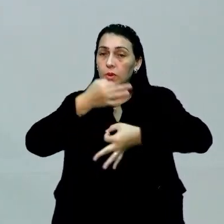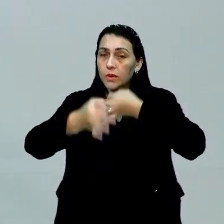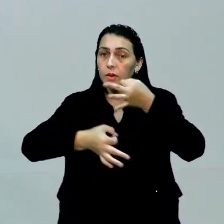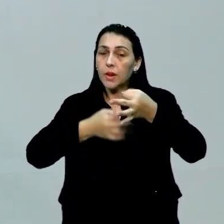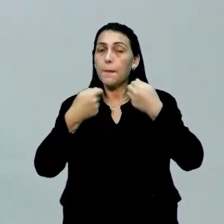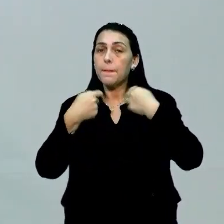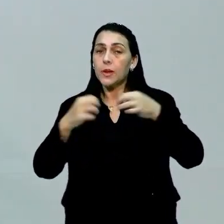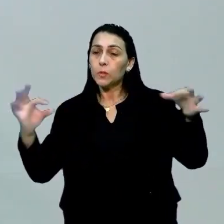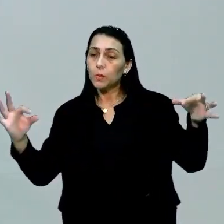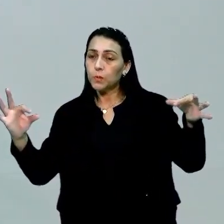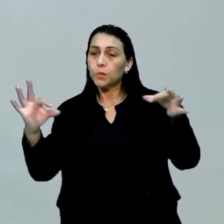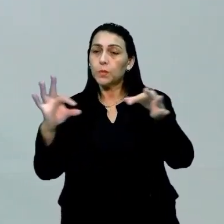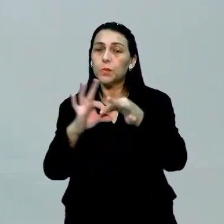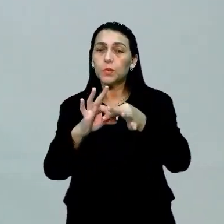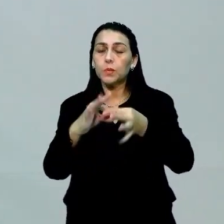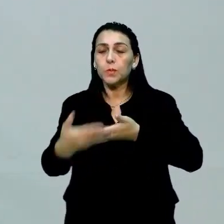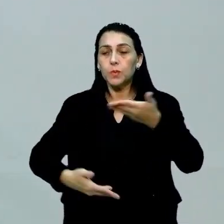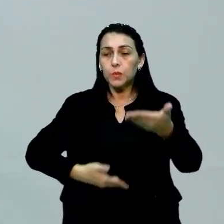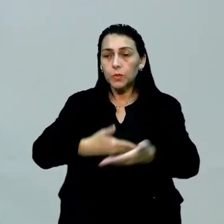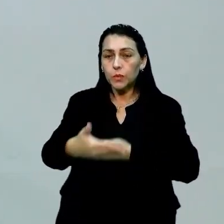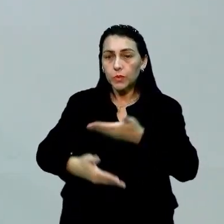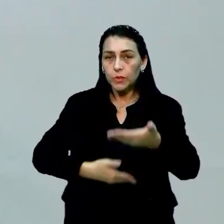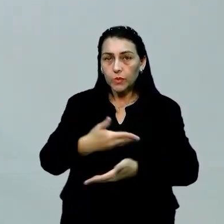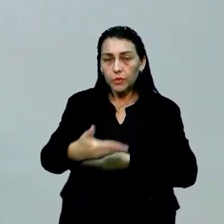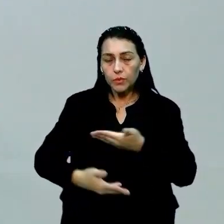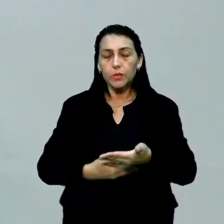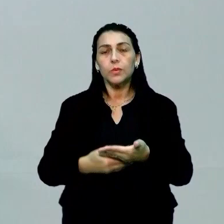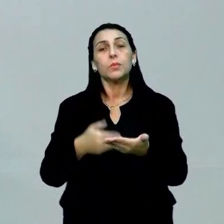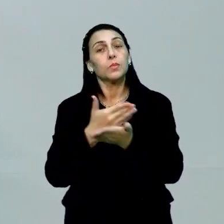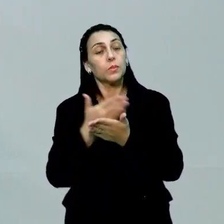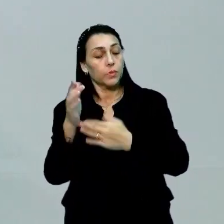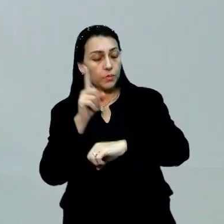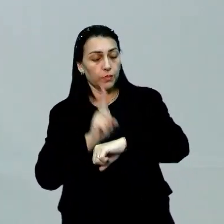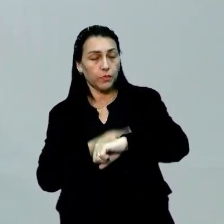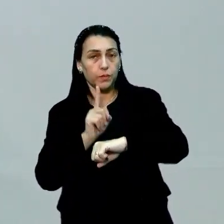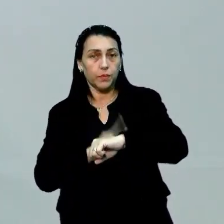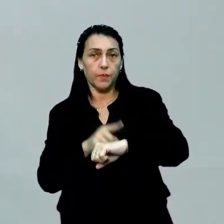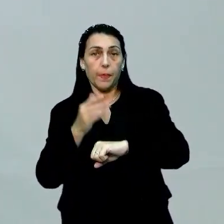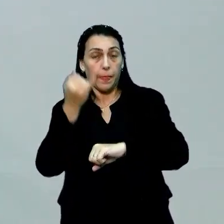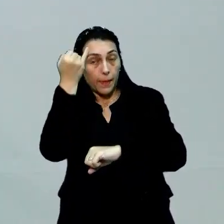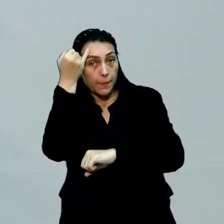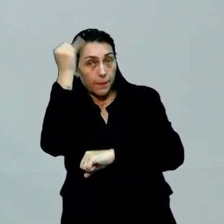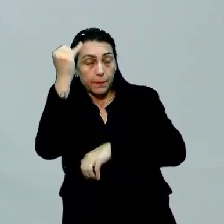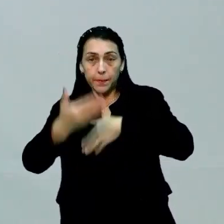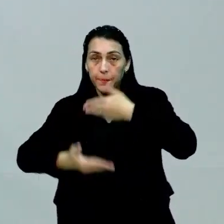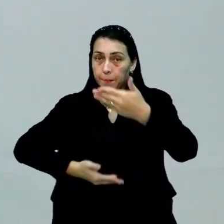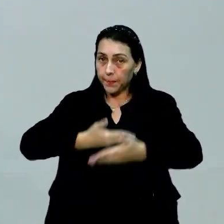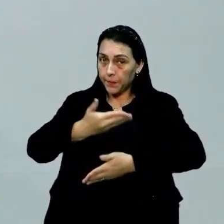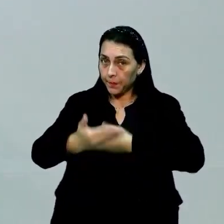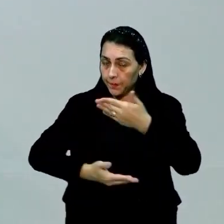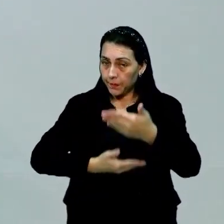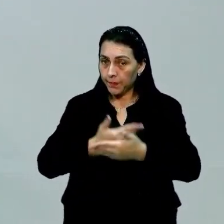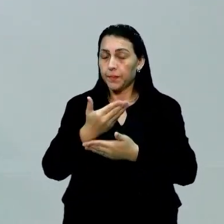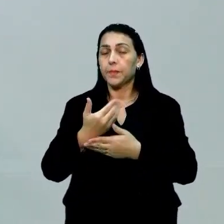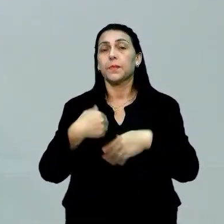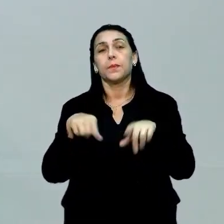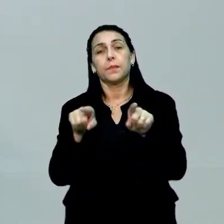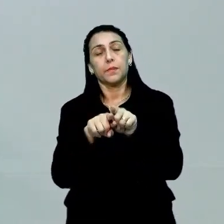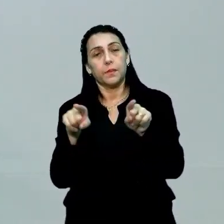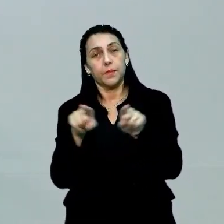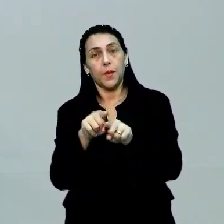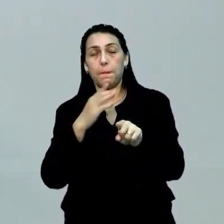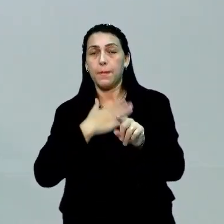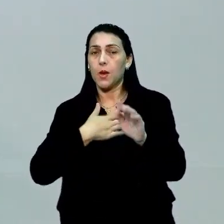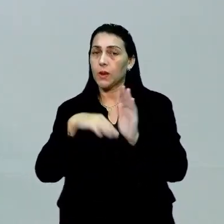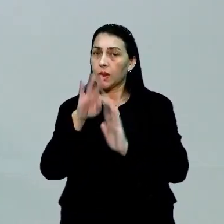eles precisam se relacionar entre si. A partir do momento que as minhas ideias se relacionam, automaticamente o